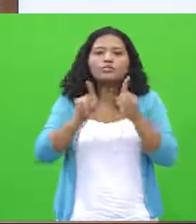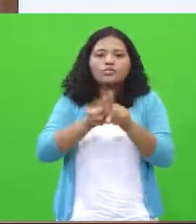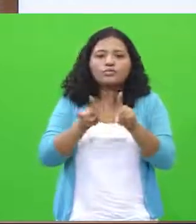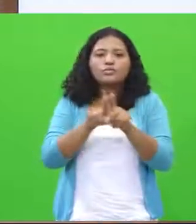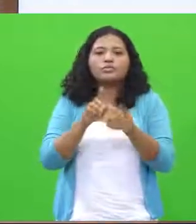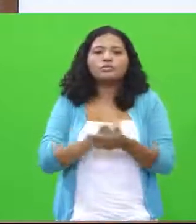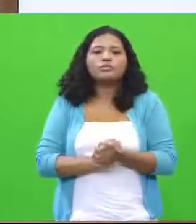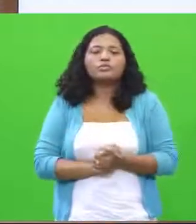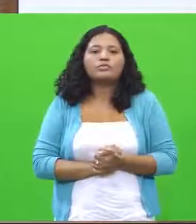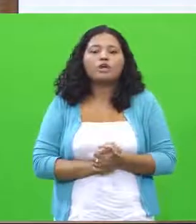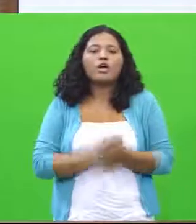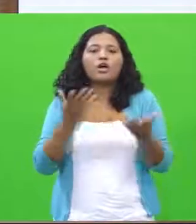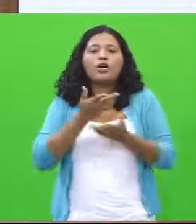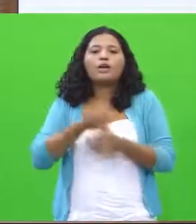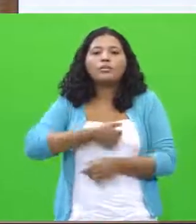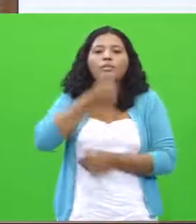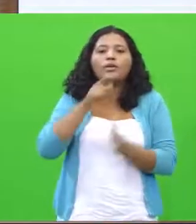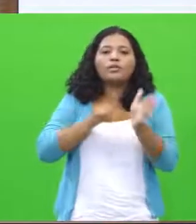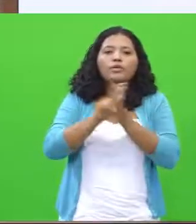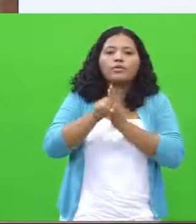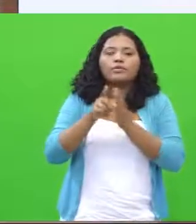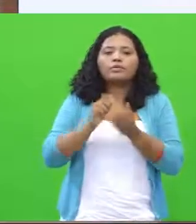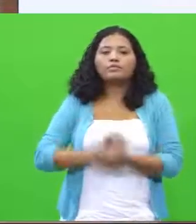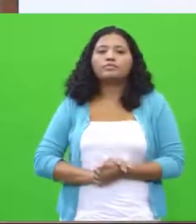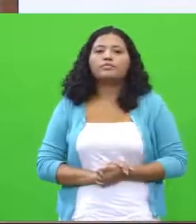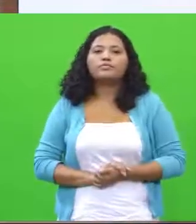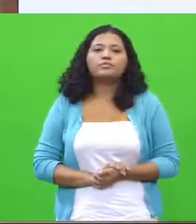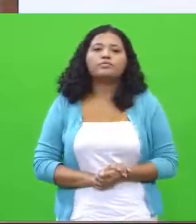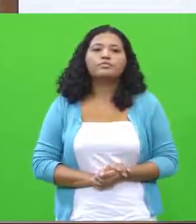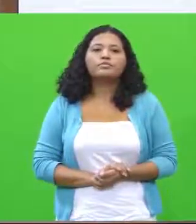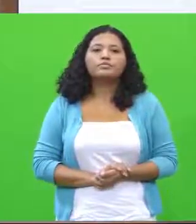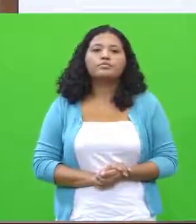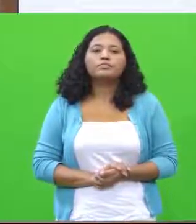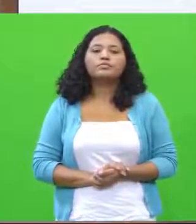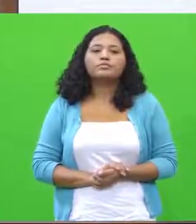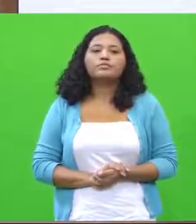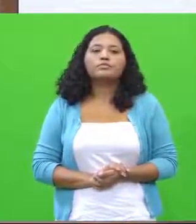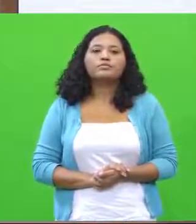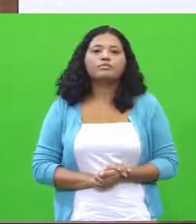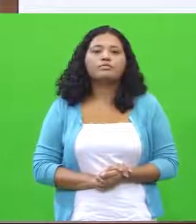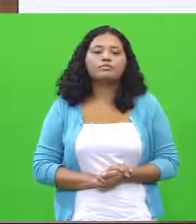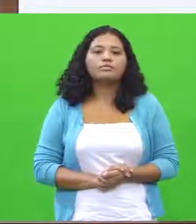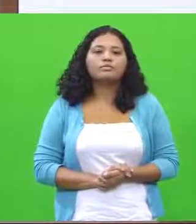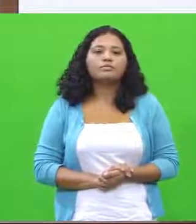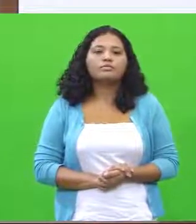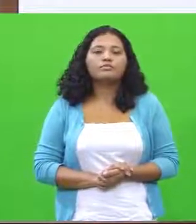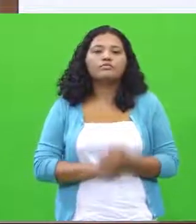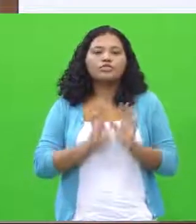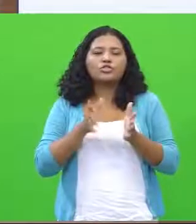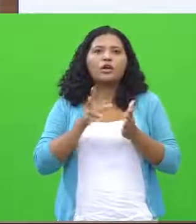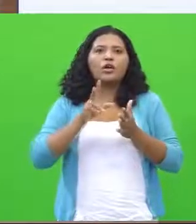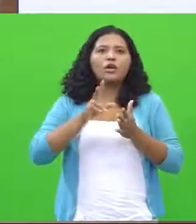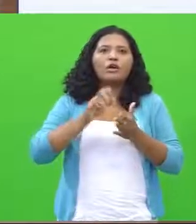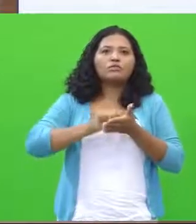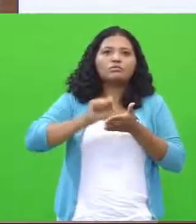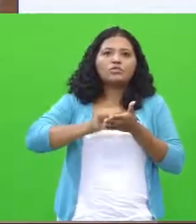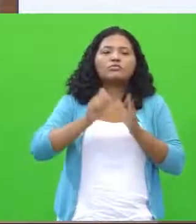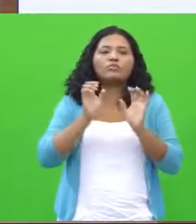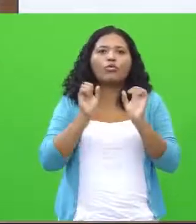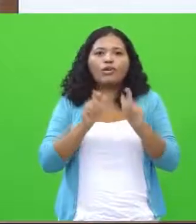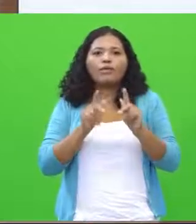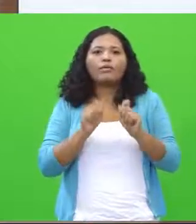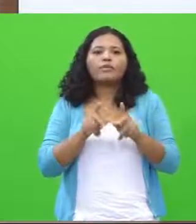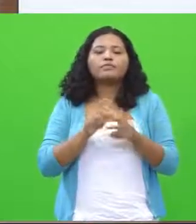to the first question, wasn't it, Lúcia? A caligraphia. A caligraphia, no, a caligraphia, já resolvi,